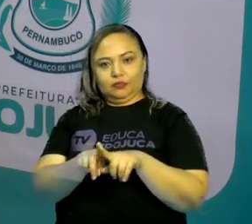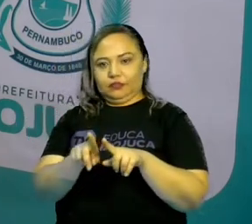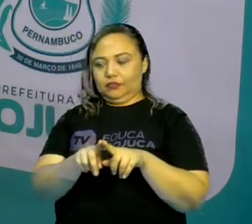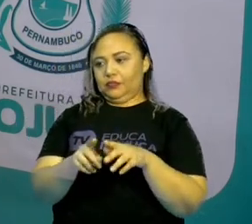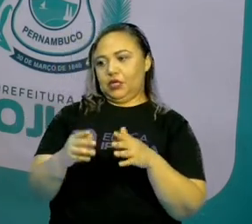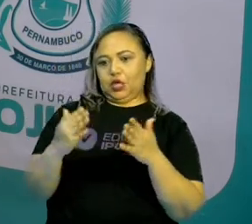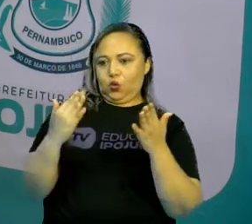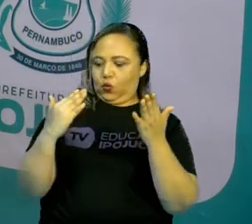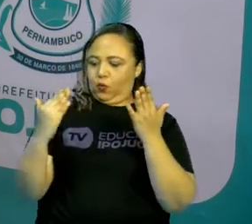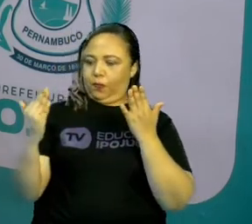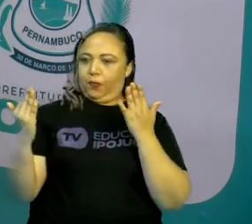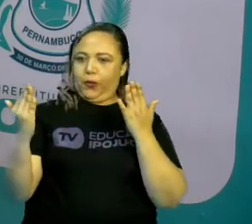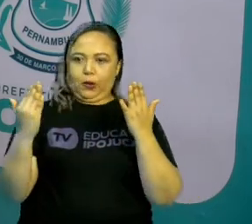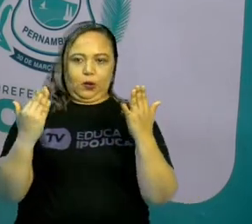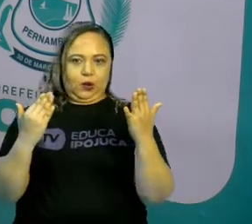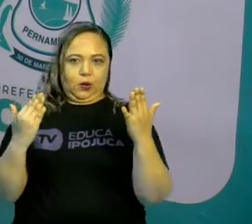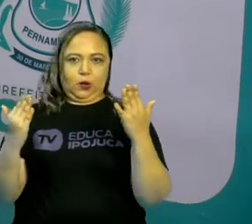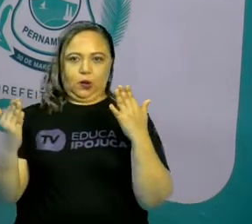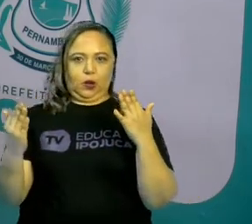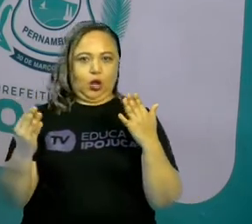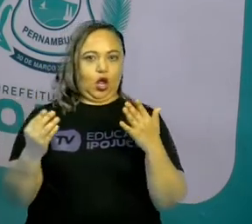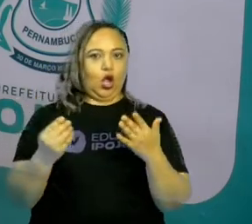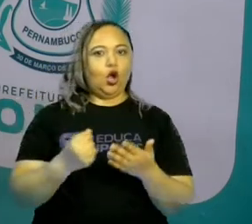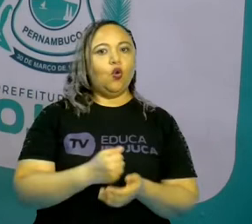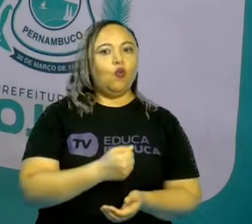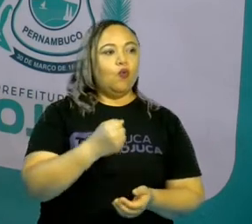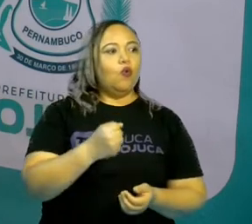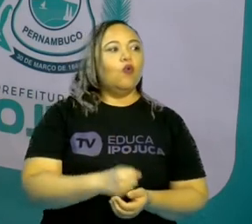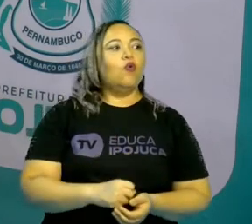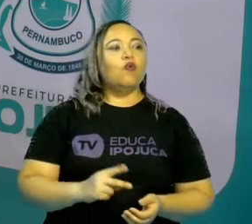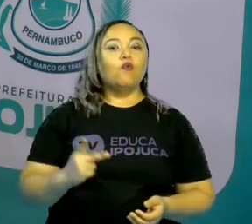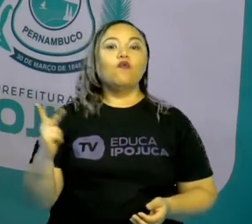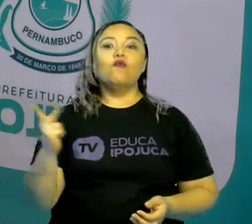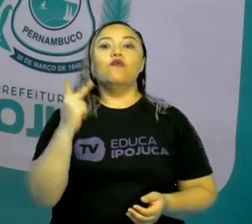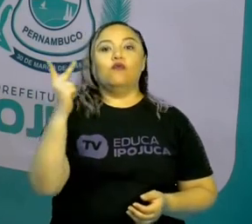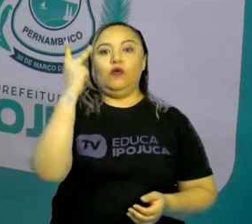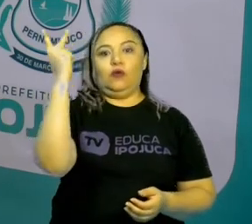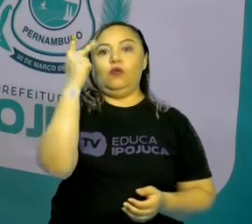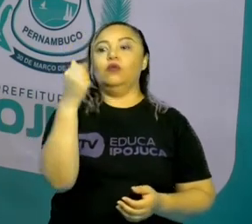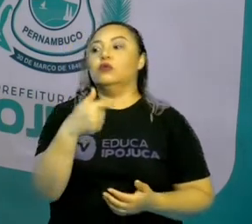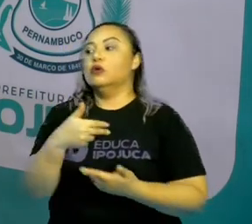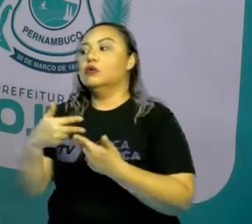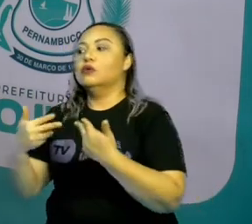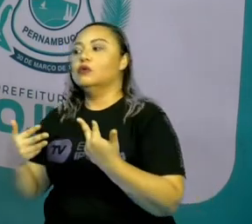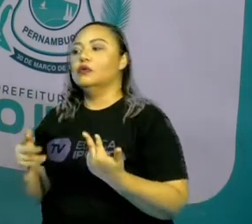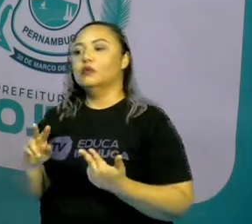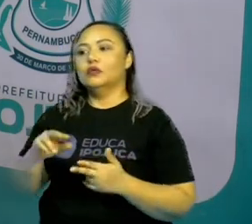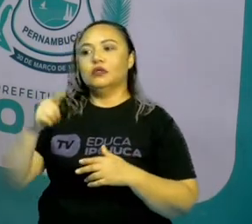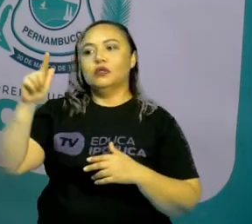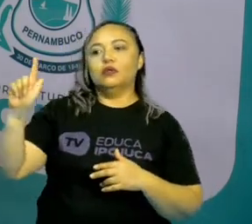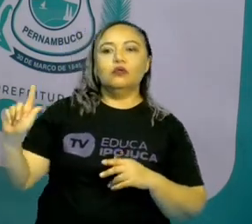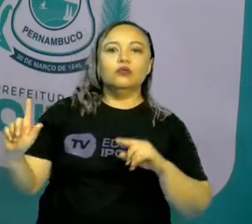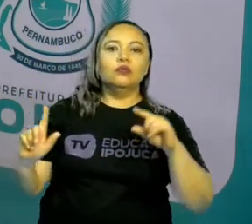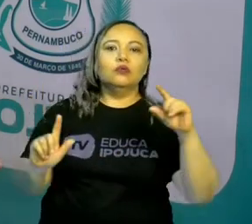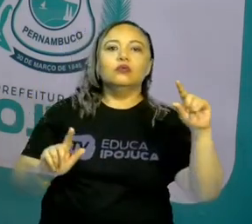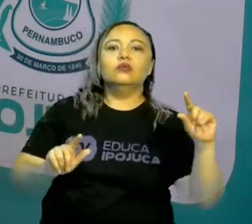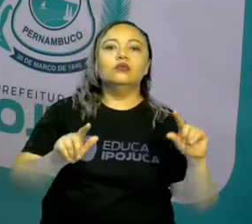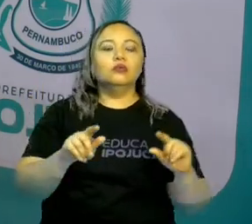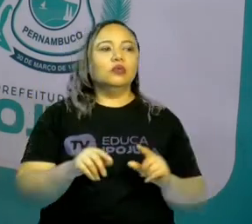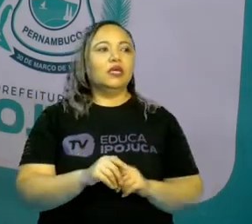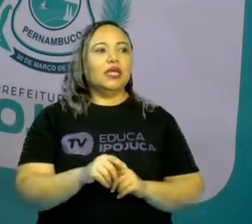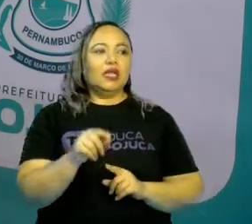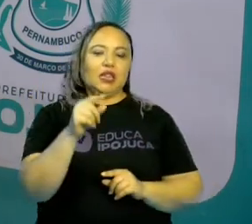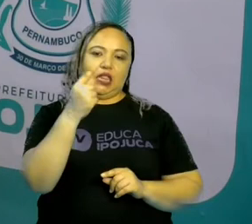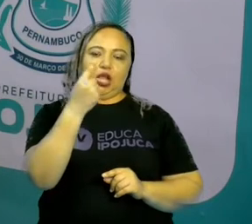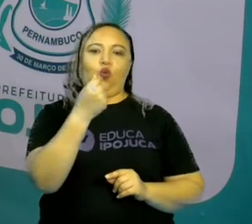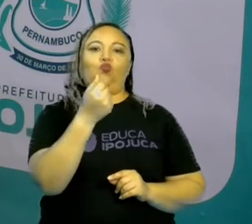se perca nos gastos. E é através do dinheiro que a gente consegue realizar